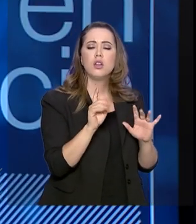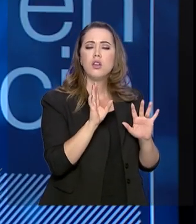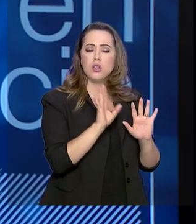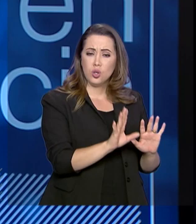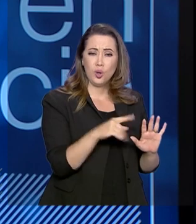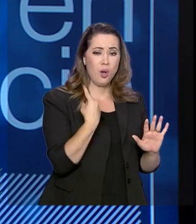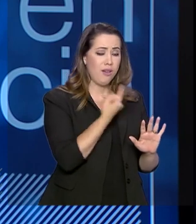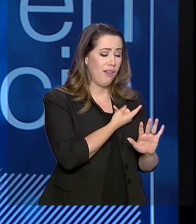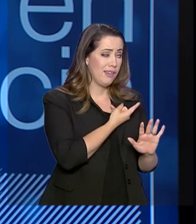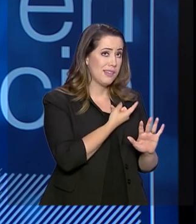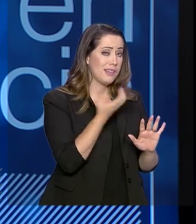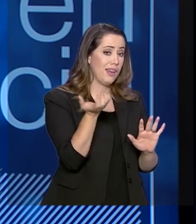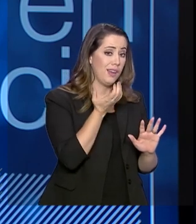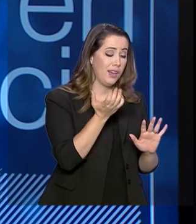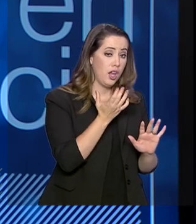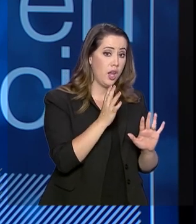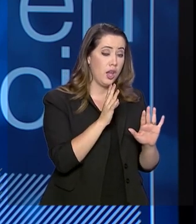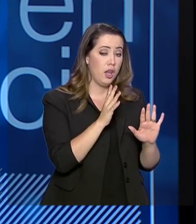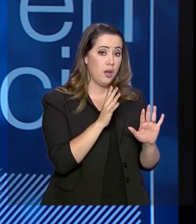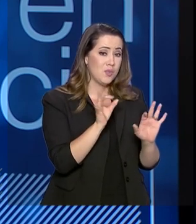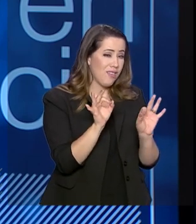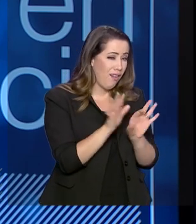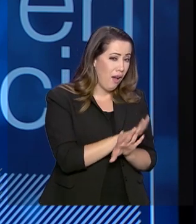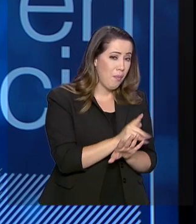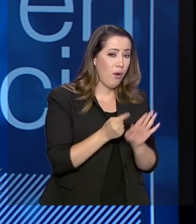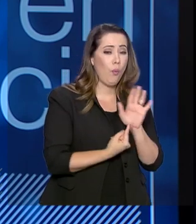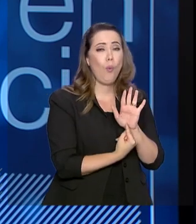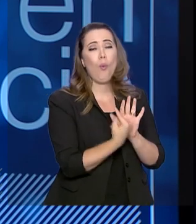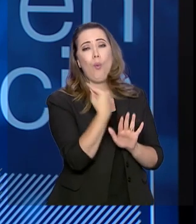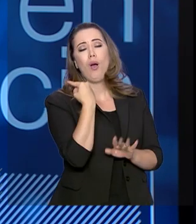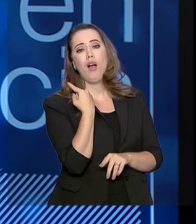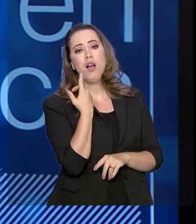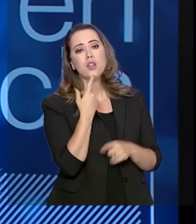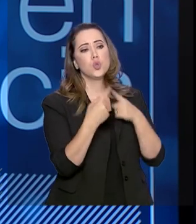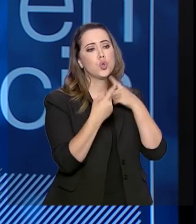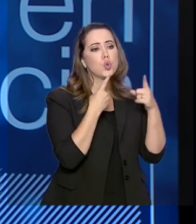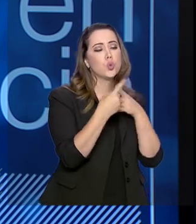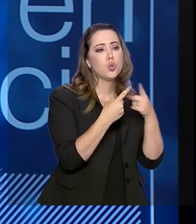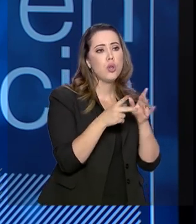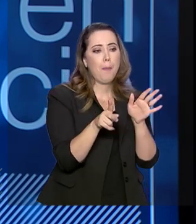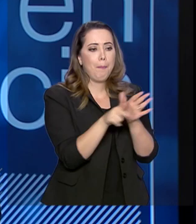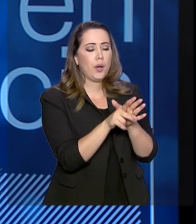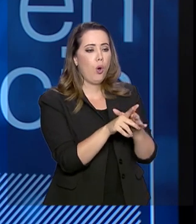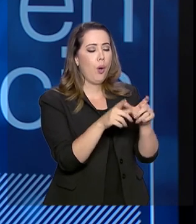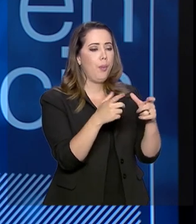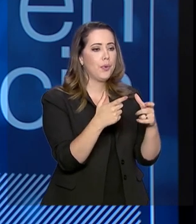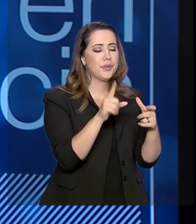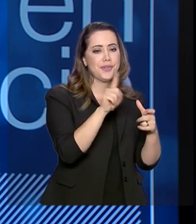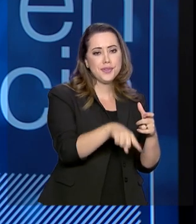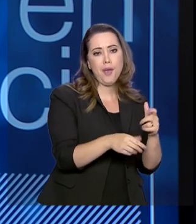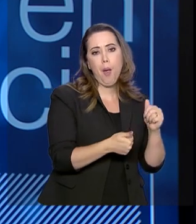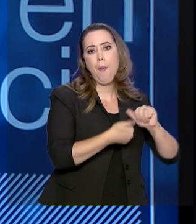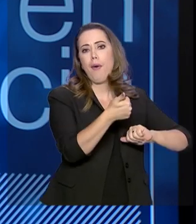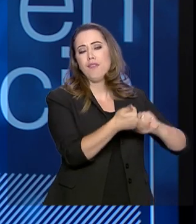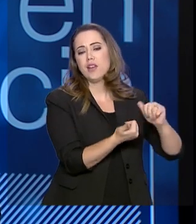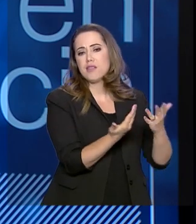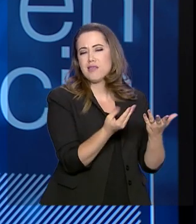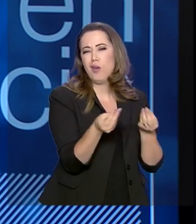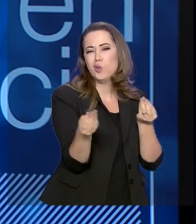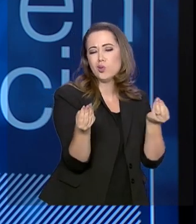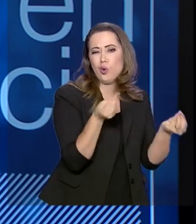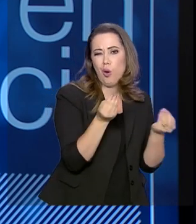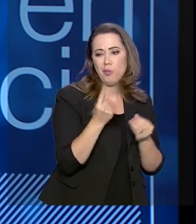o que existia até então, de se discutir estrutura a partir da própria estrutura. E aí, cada órgão ficar